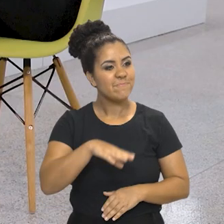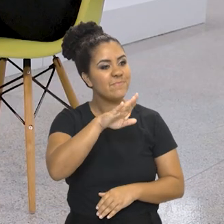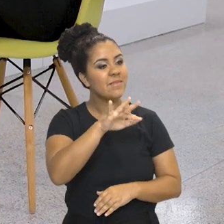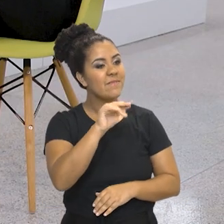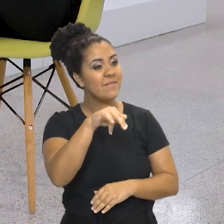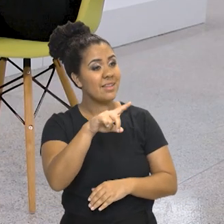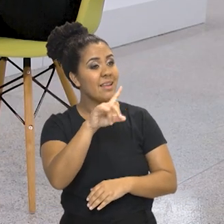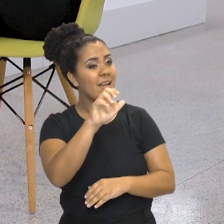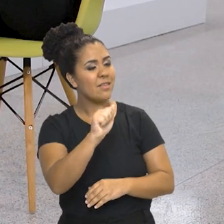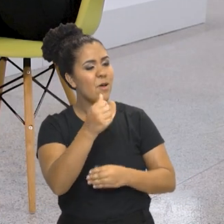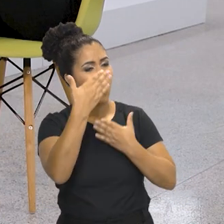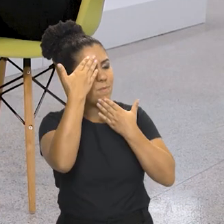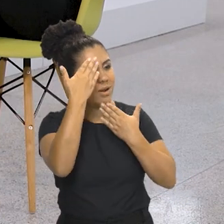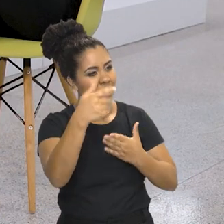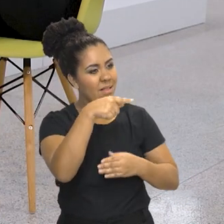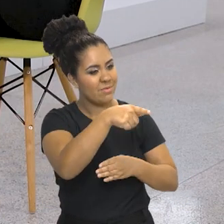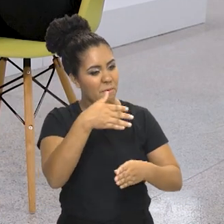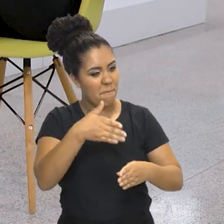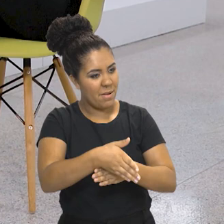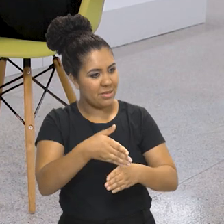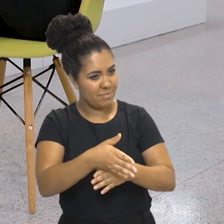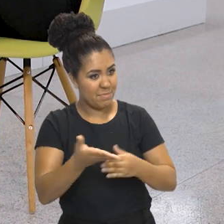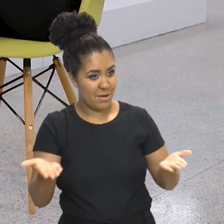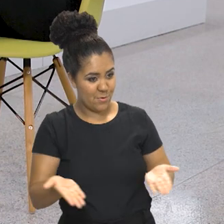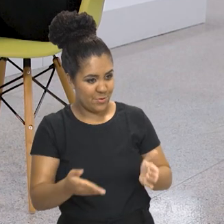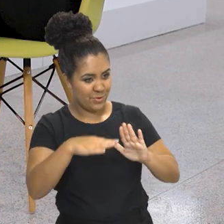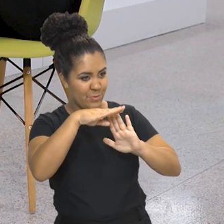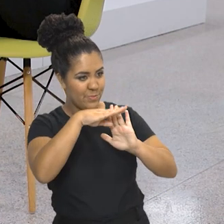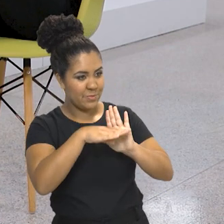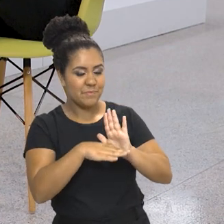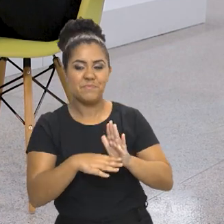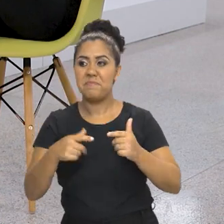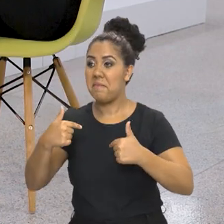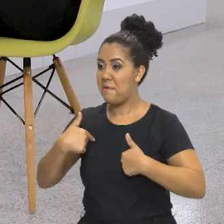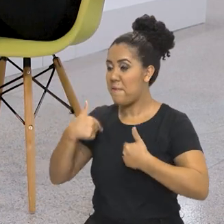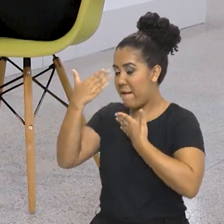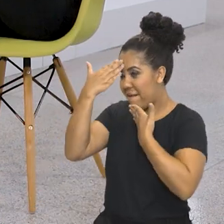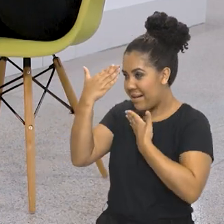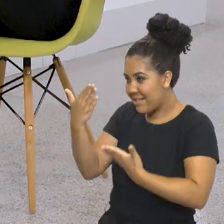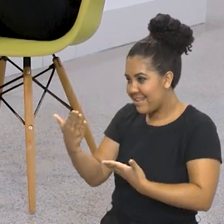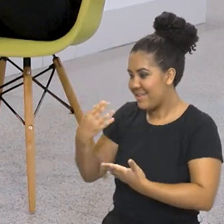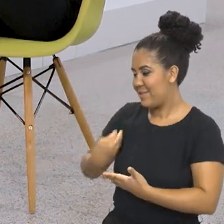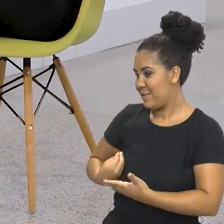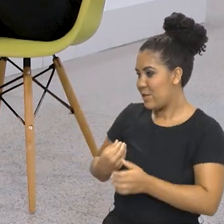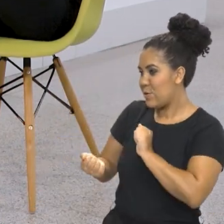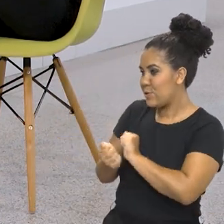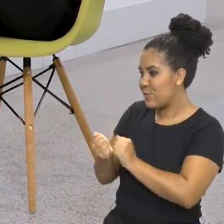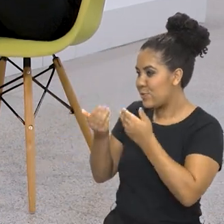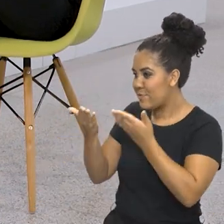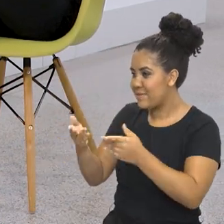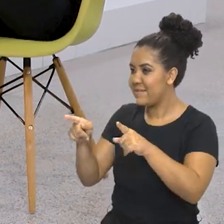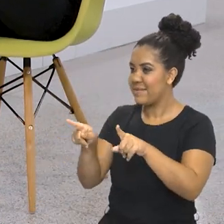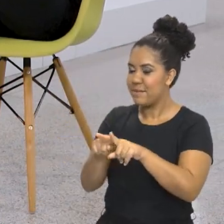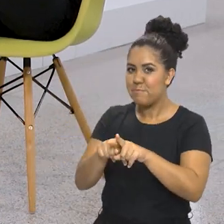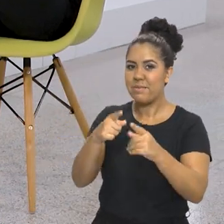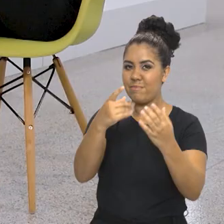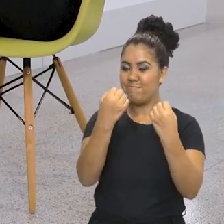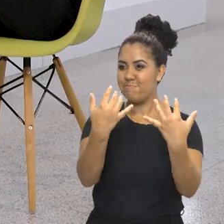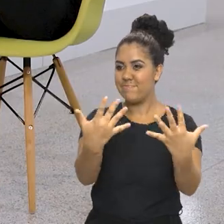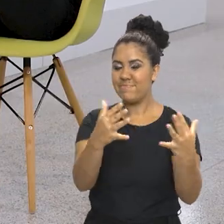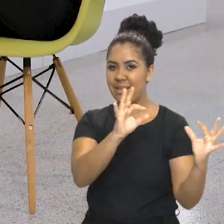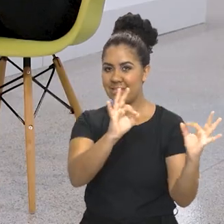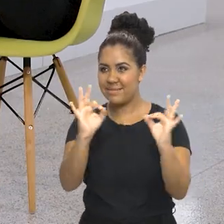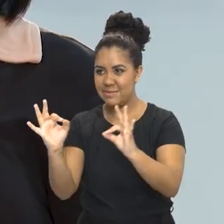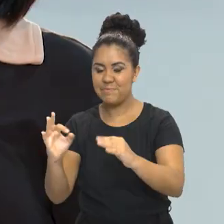Fernanda, muito obrigada pela sua participação aqui com a gente no nosso programa. Eu que agradeço a oportunidade, Jaqueline, de estar com você e com a audiência.